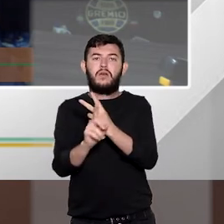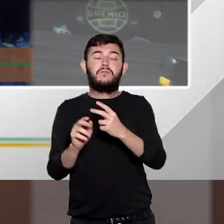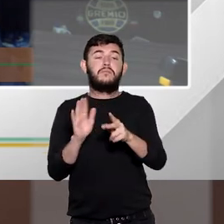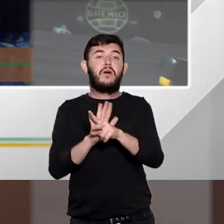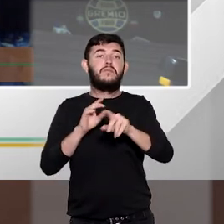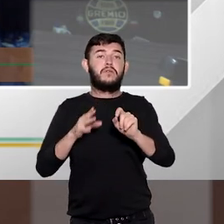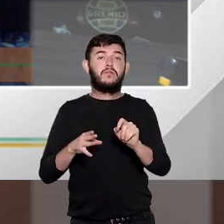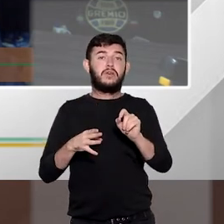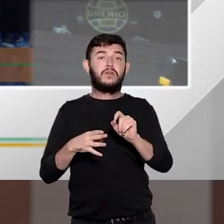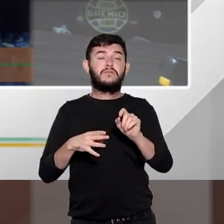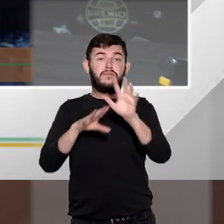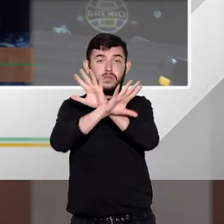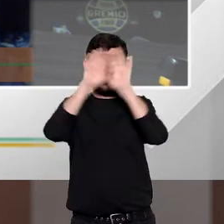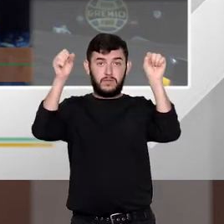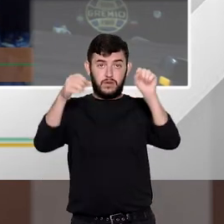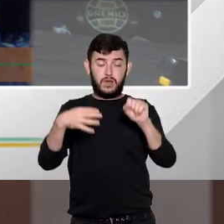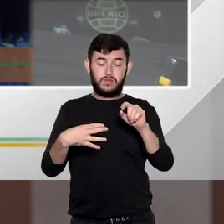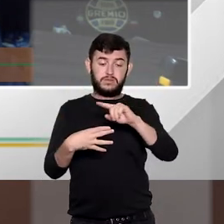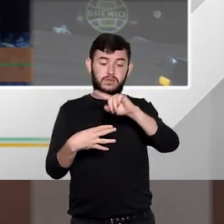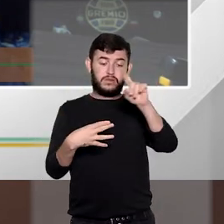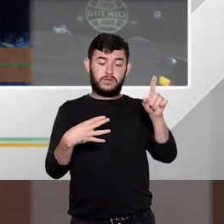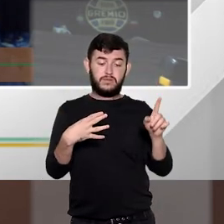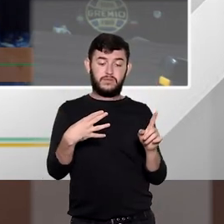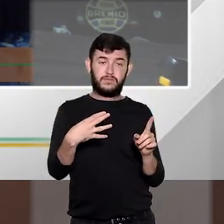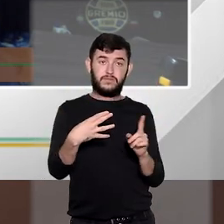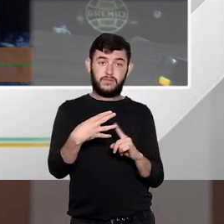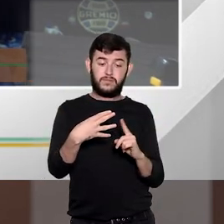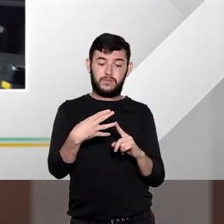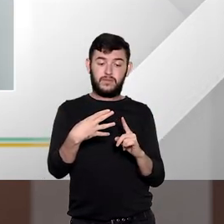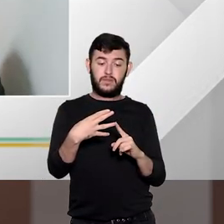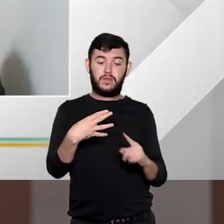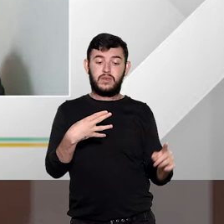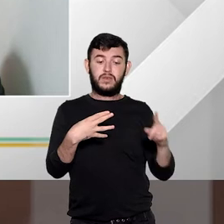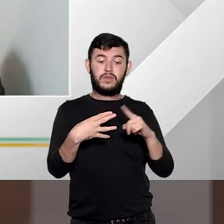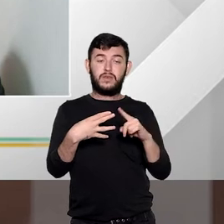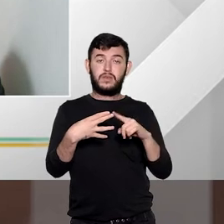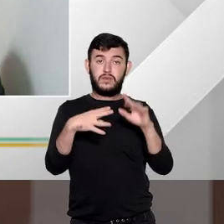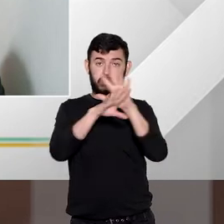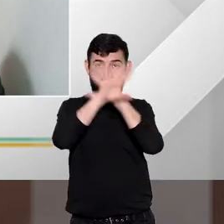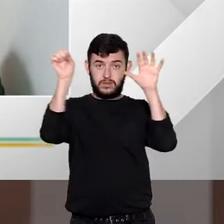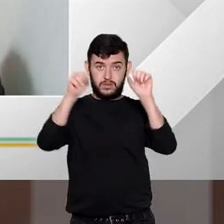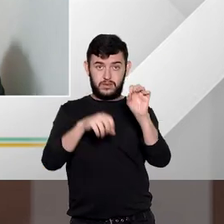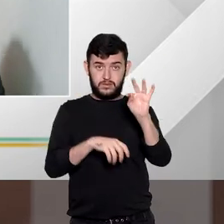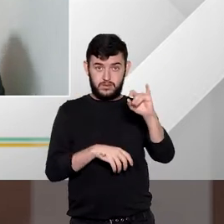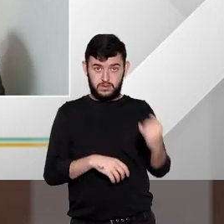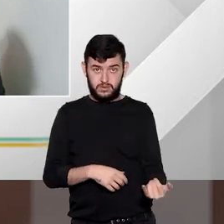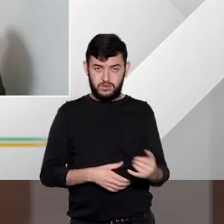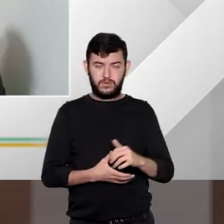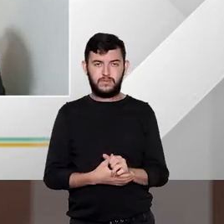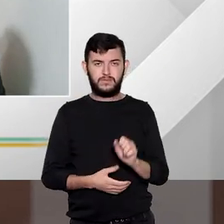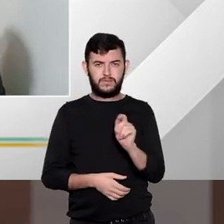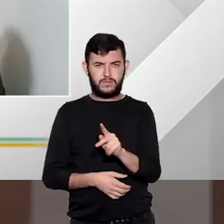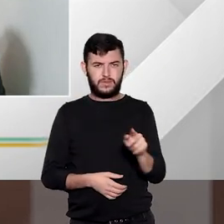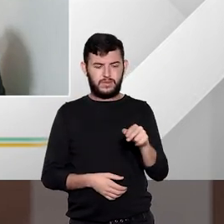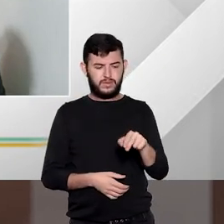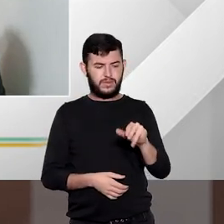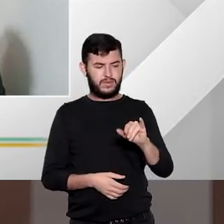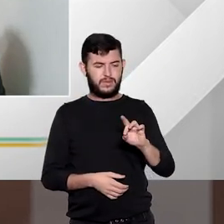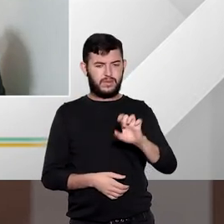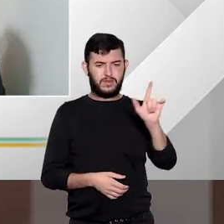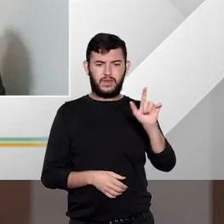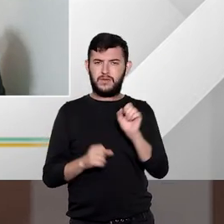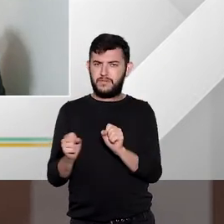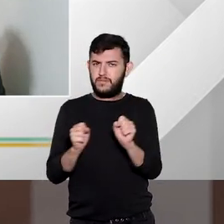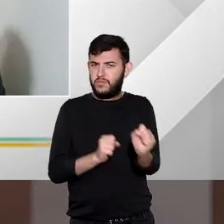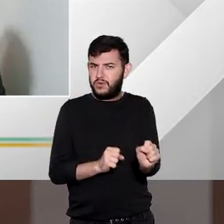tanto de segundo grau como o STJ também. Professor Nidal, ainda com o senhor, aproveitando, é possível compensar a confissão